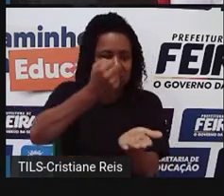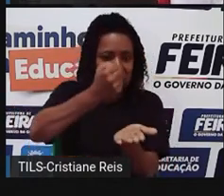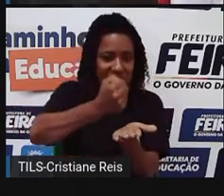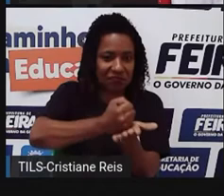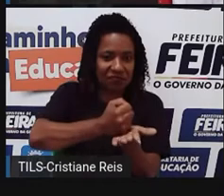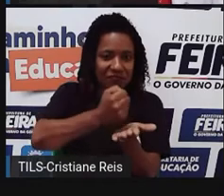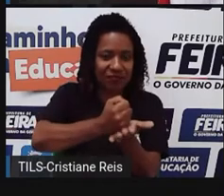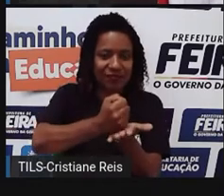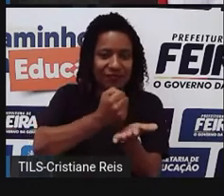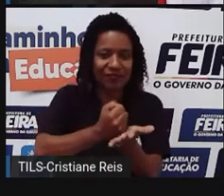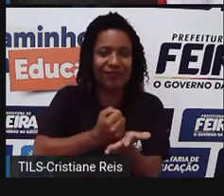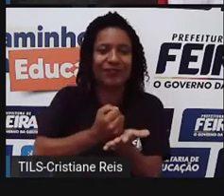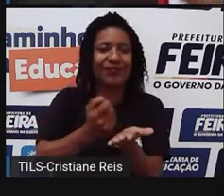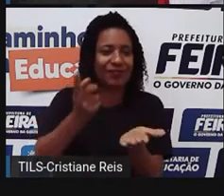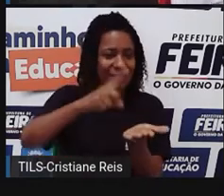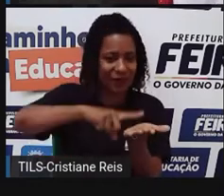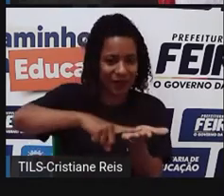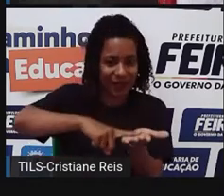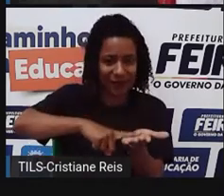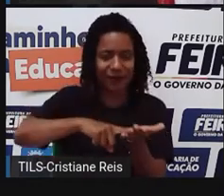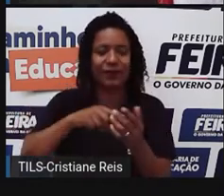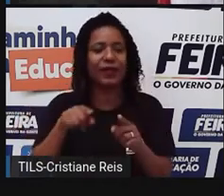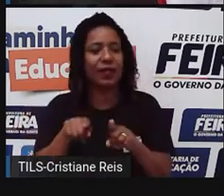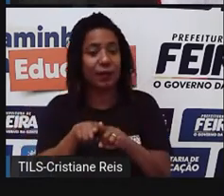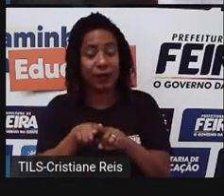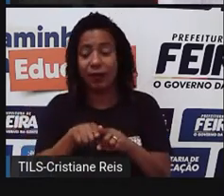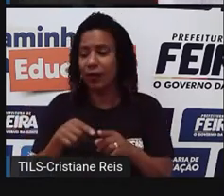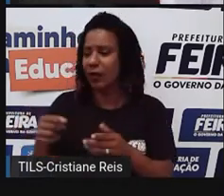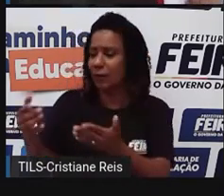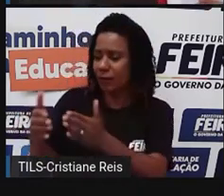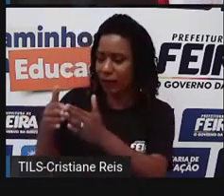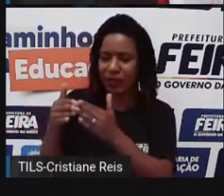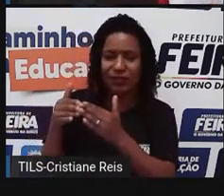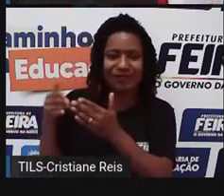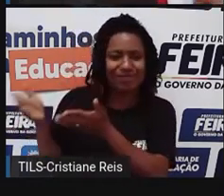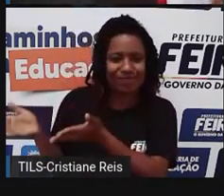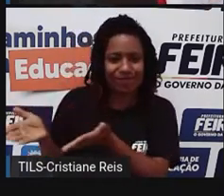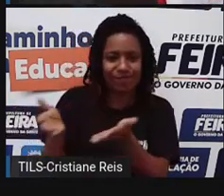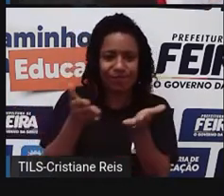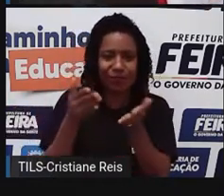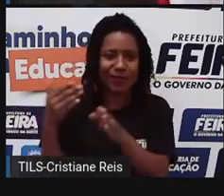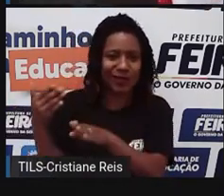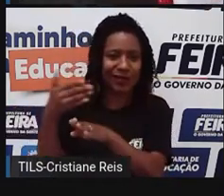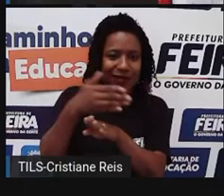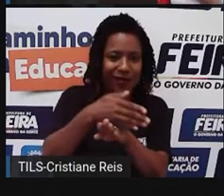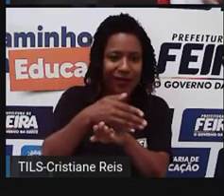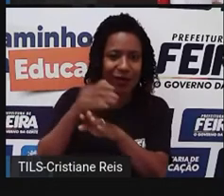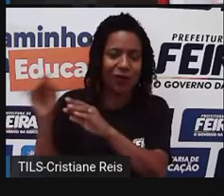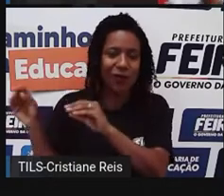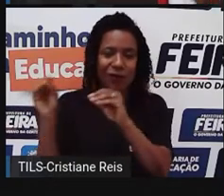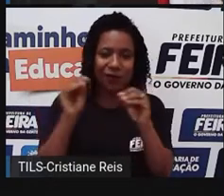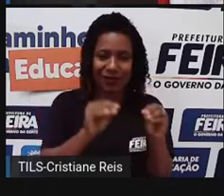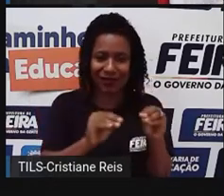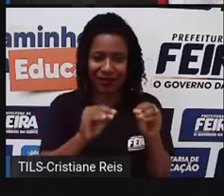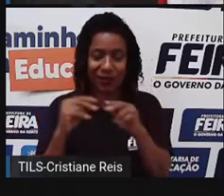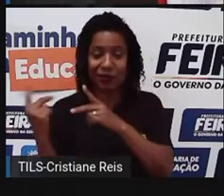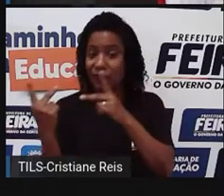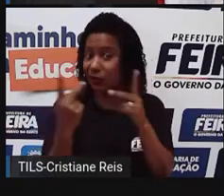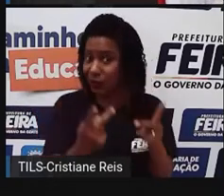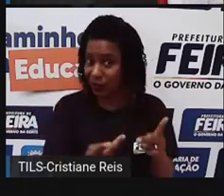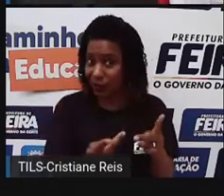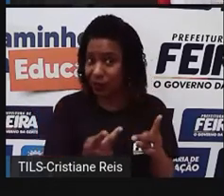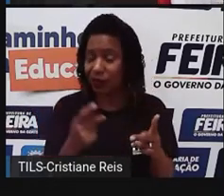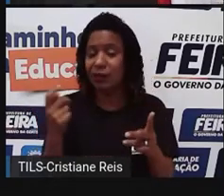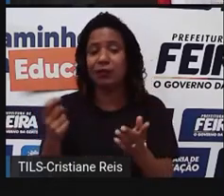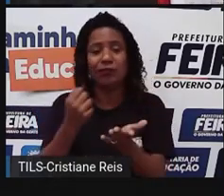com relação também à imigração, quem pode entrar, quem não pode entrar, recentemente, agora, né, nesse período da pandemia,